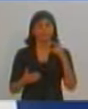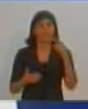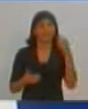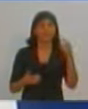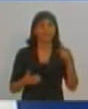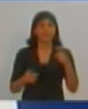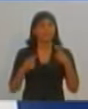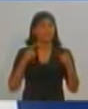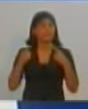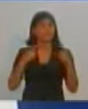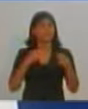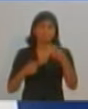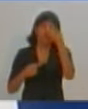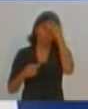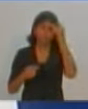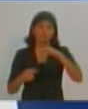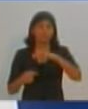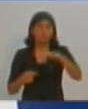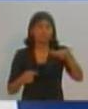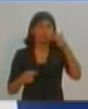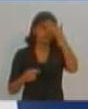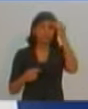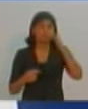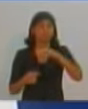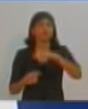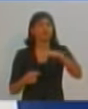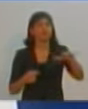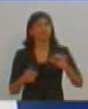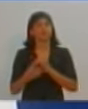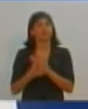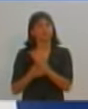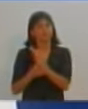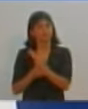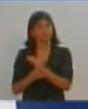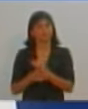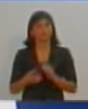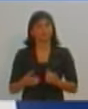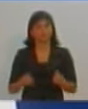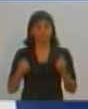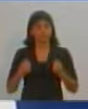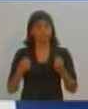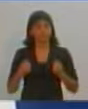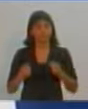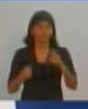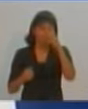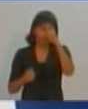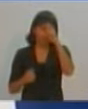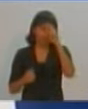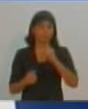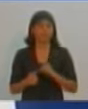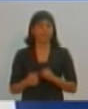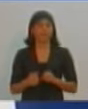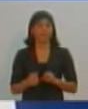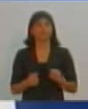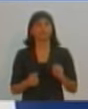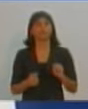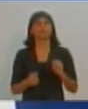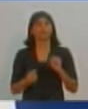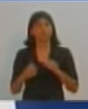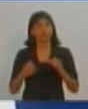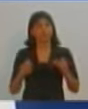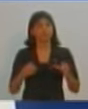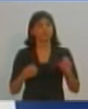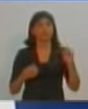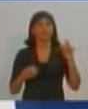essa é a nossa proposta. Além de fortalecermos também os postos que apenas estão funcionando num período pequeno e